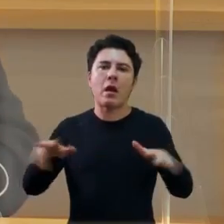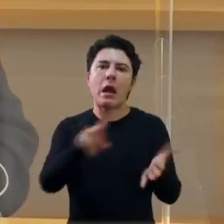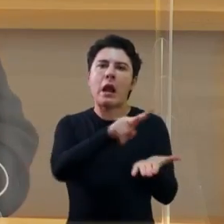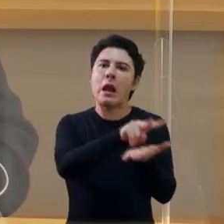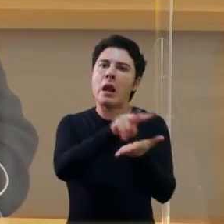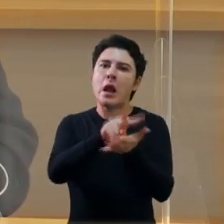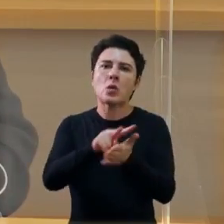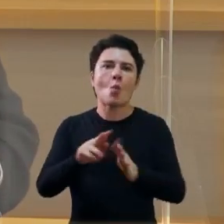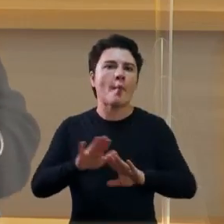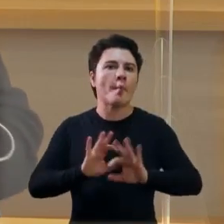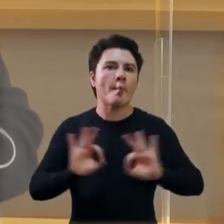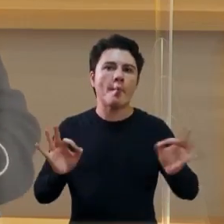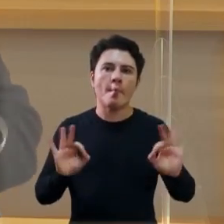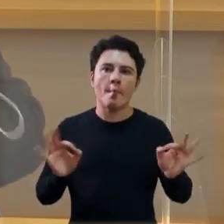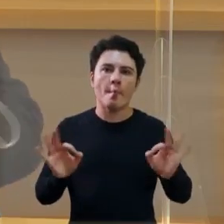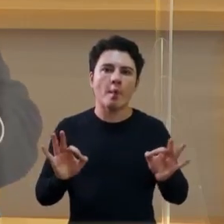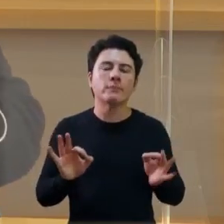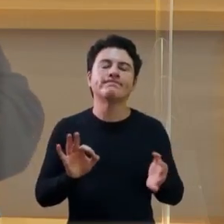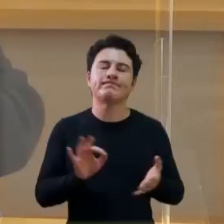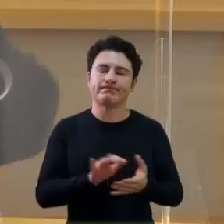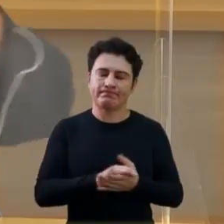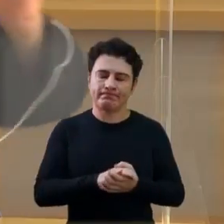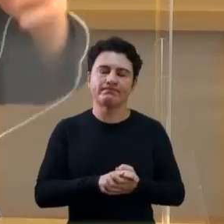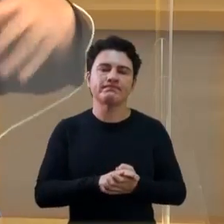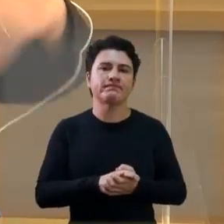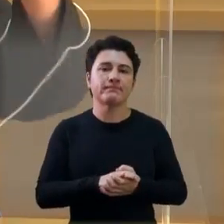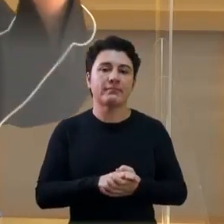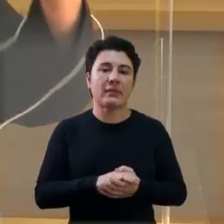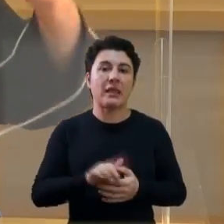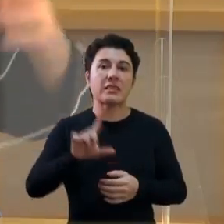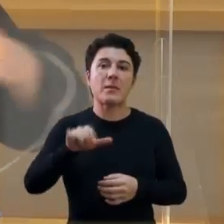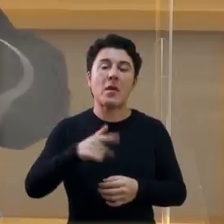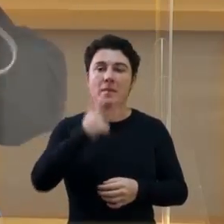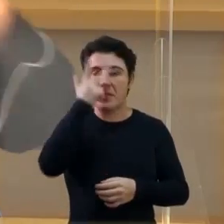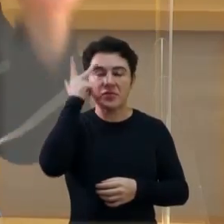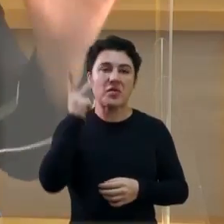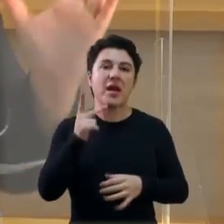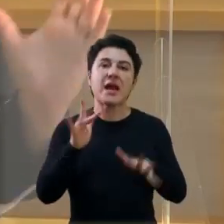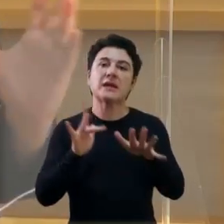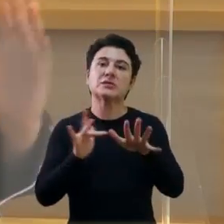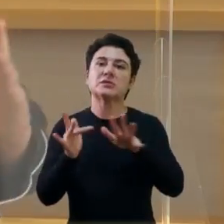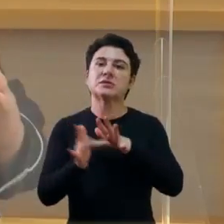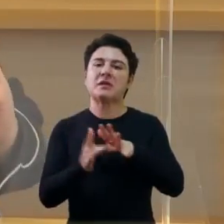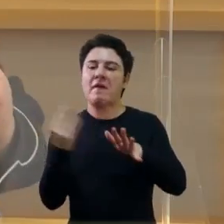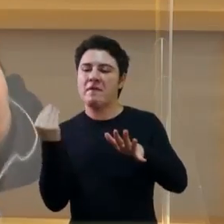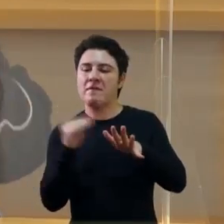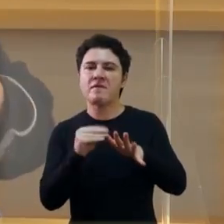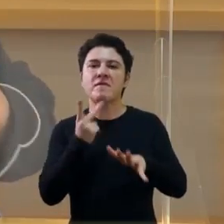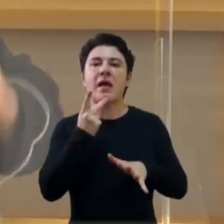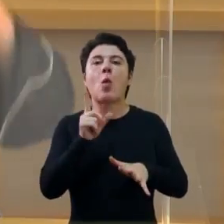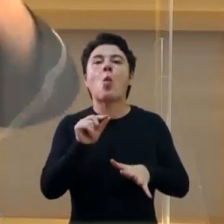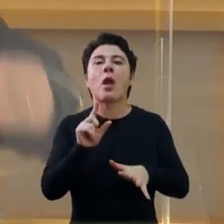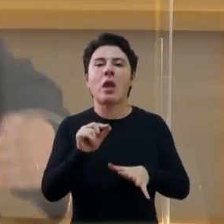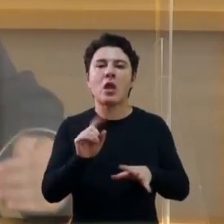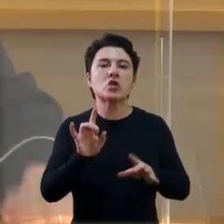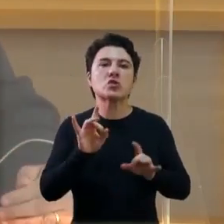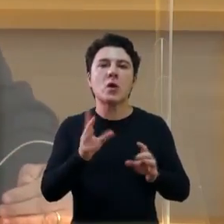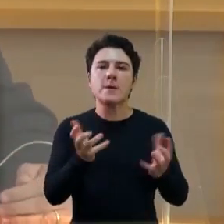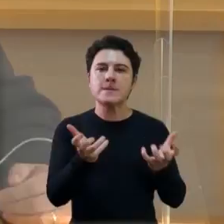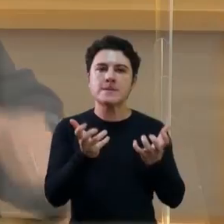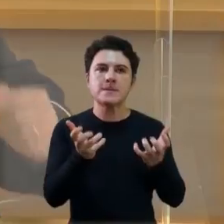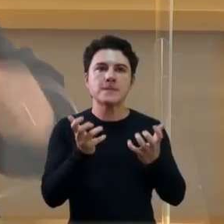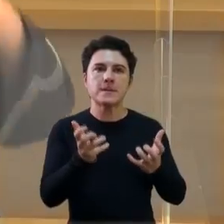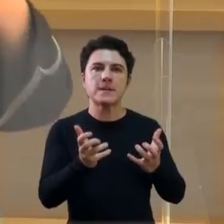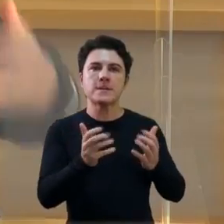se internar. Então, é porque eu vejo alguns depoimentos de redes sociais que só querem pôr o cal e não